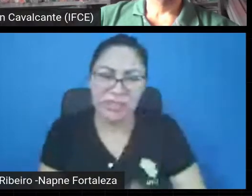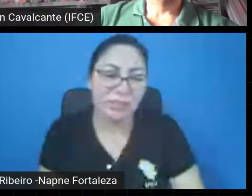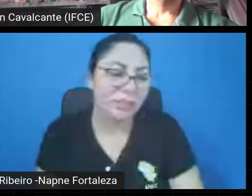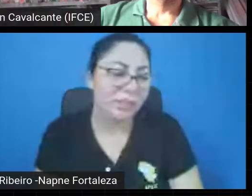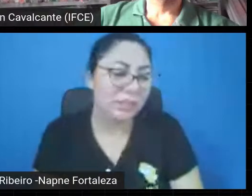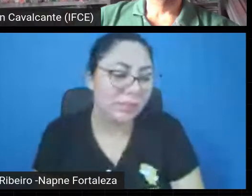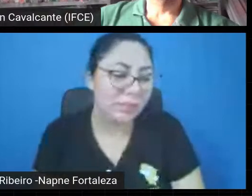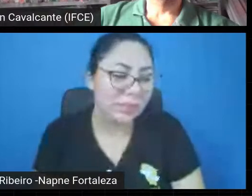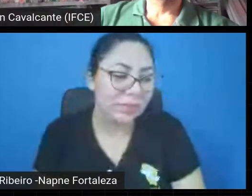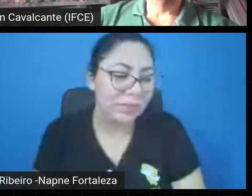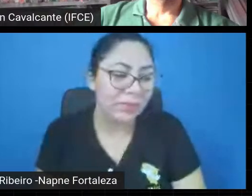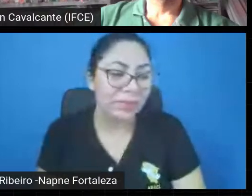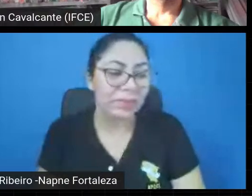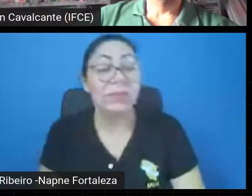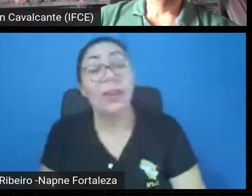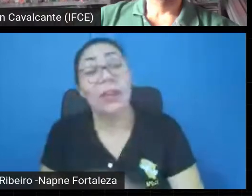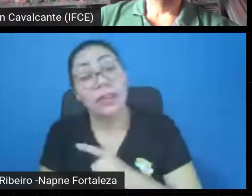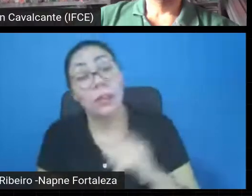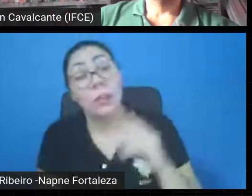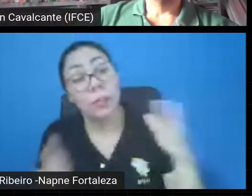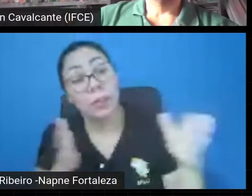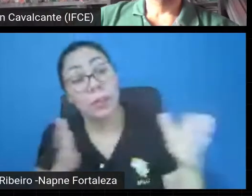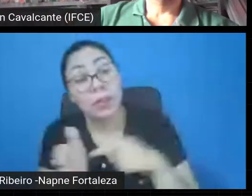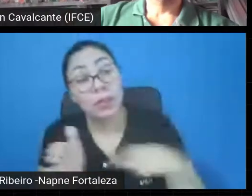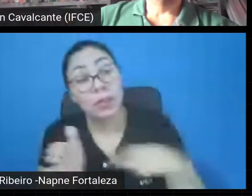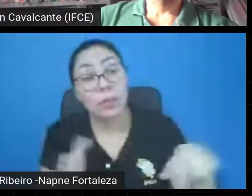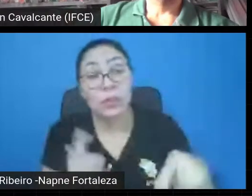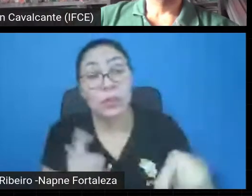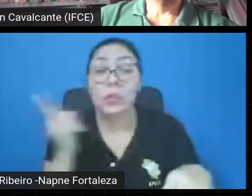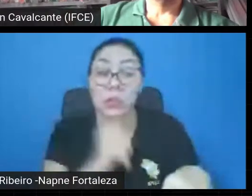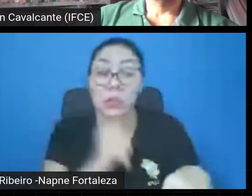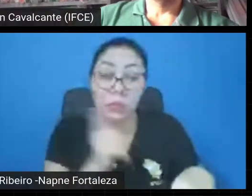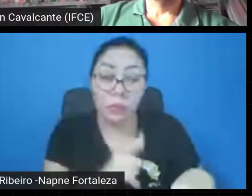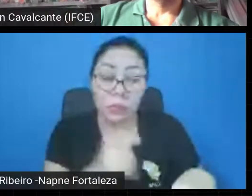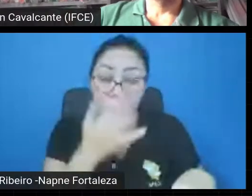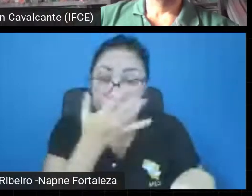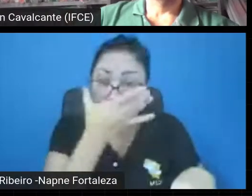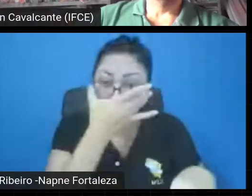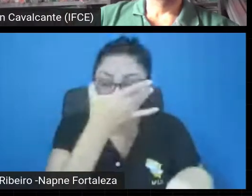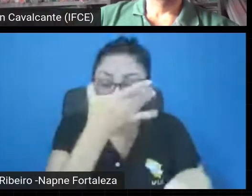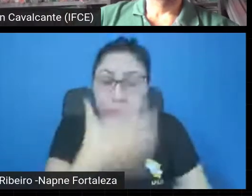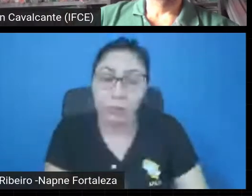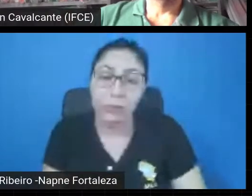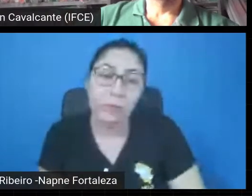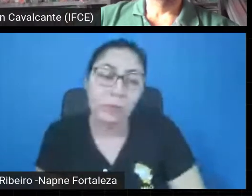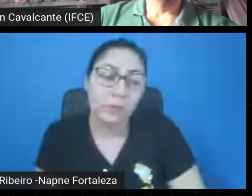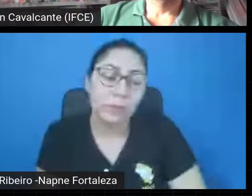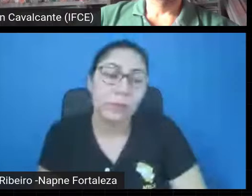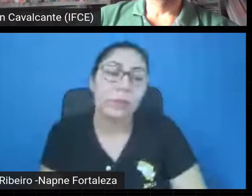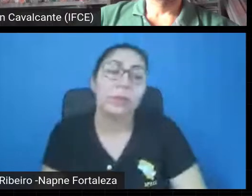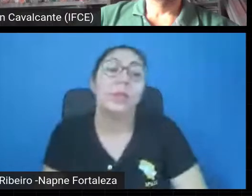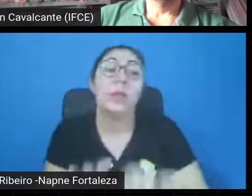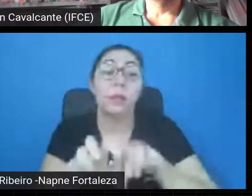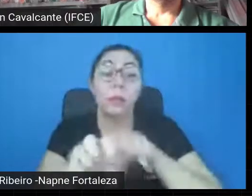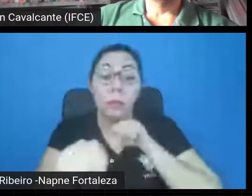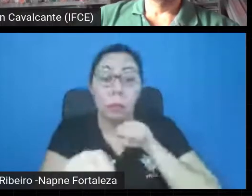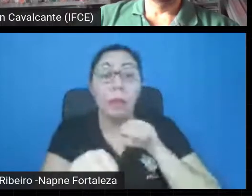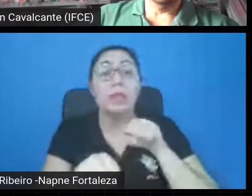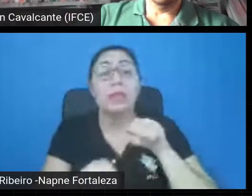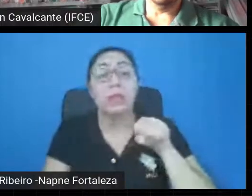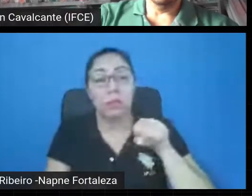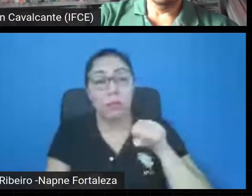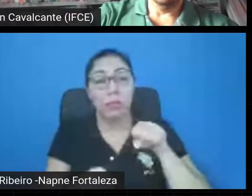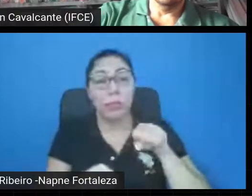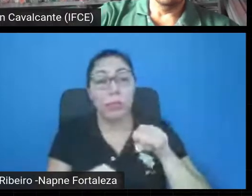e isso foi um período que deu para aprender muita coisa exatamente sobre essa tua questão. A formação de um astrofísico,